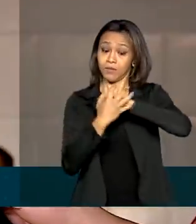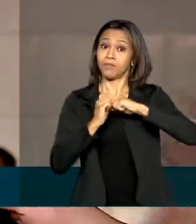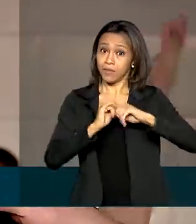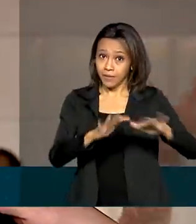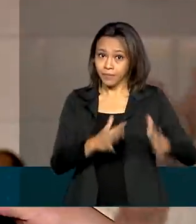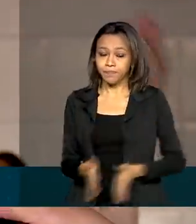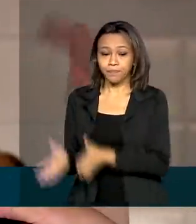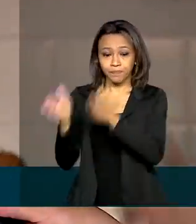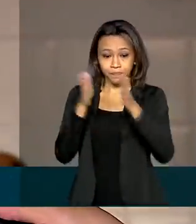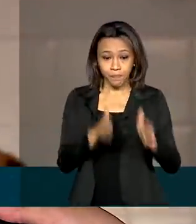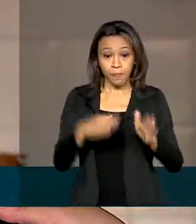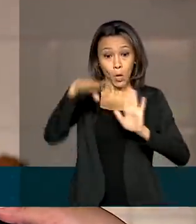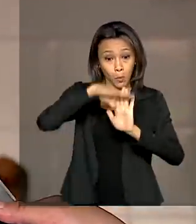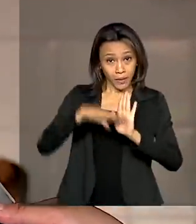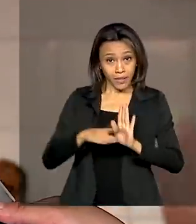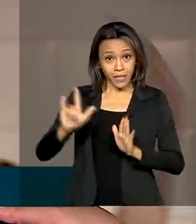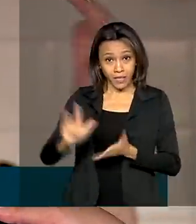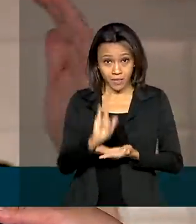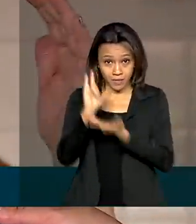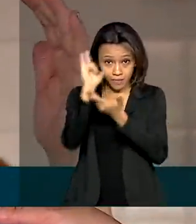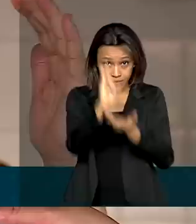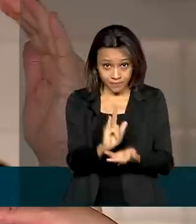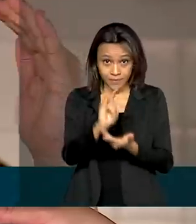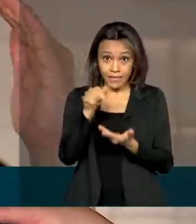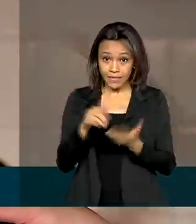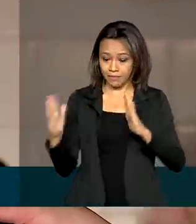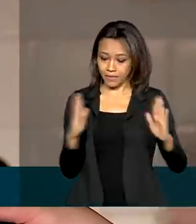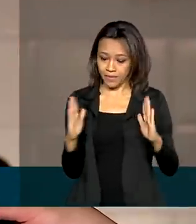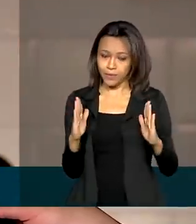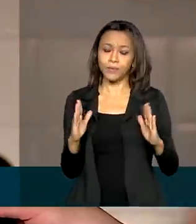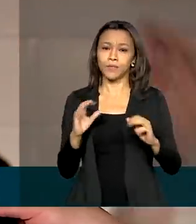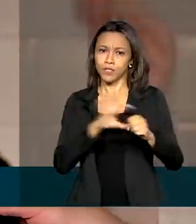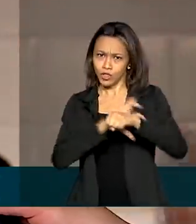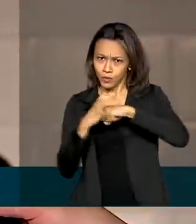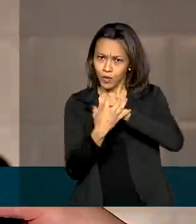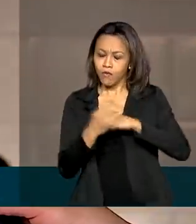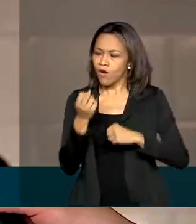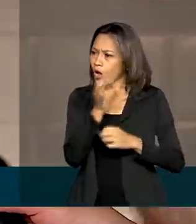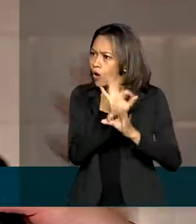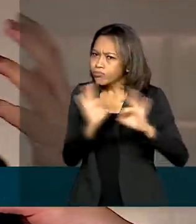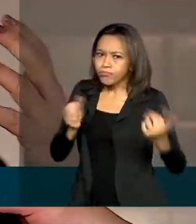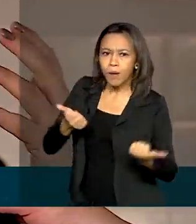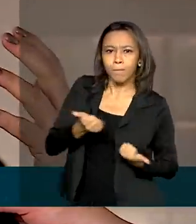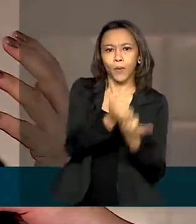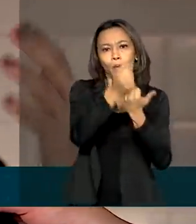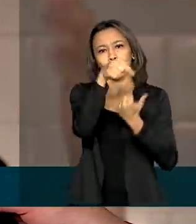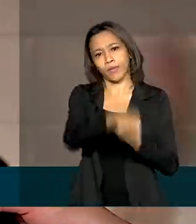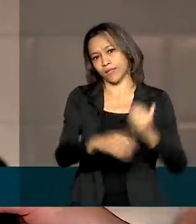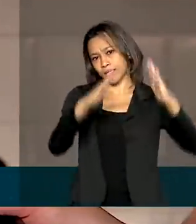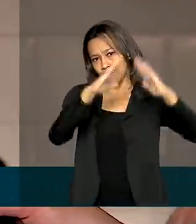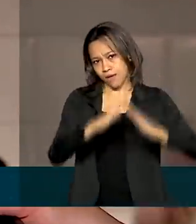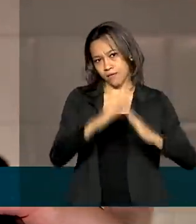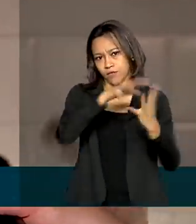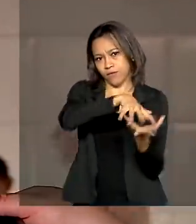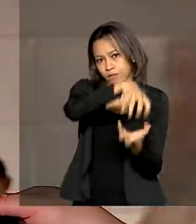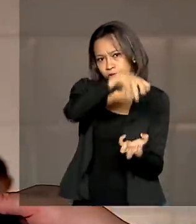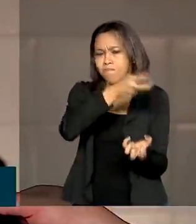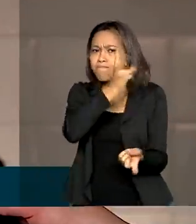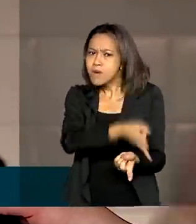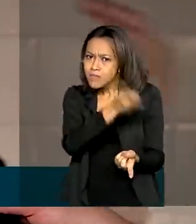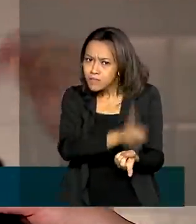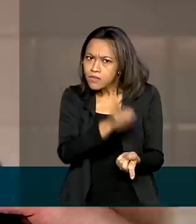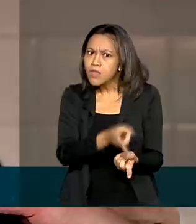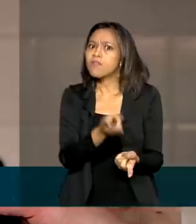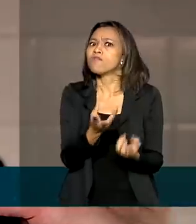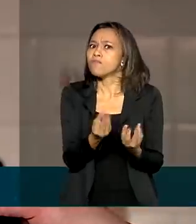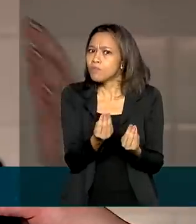Pátria Voluntária, nesse período de pandemia, foi parceiro dessa instituição e manteve muita